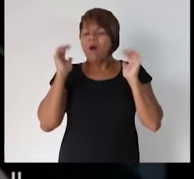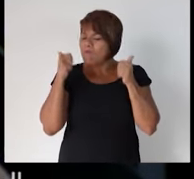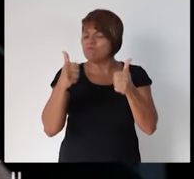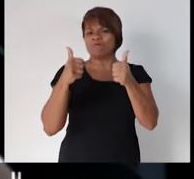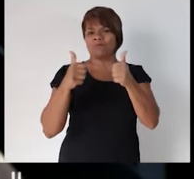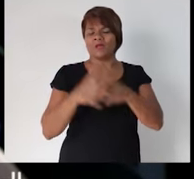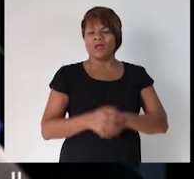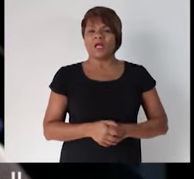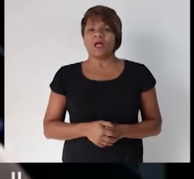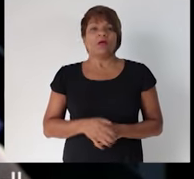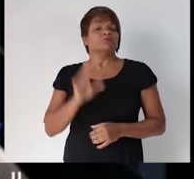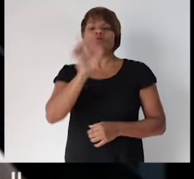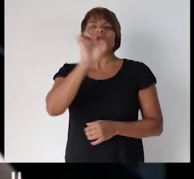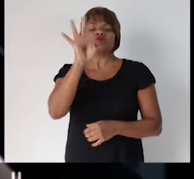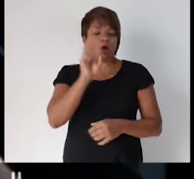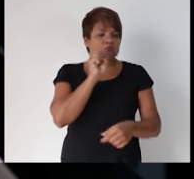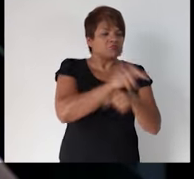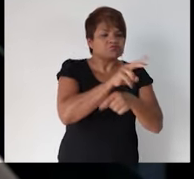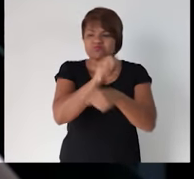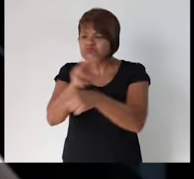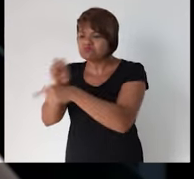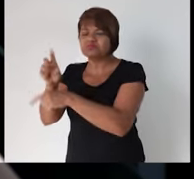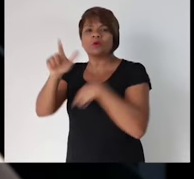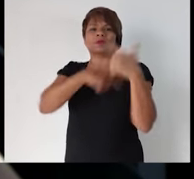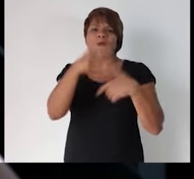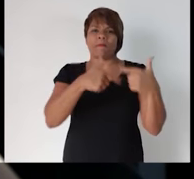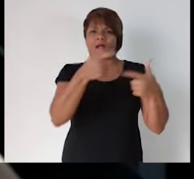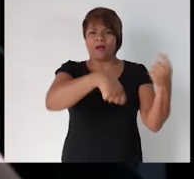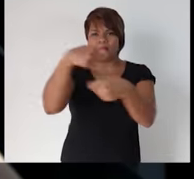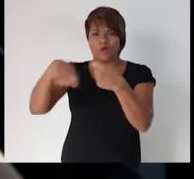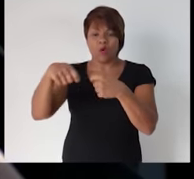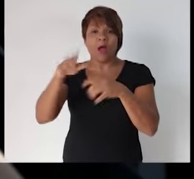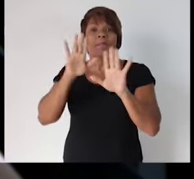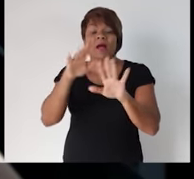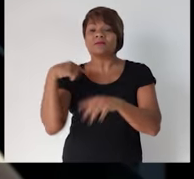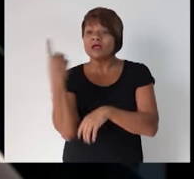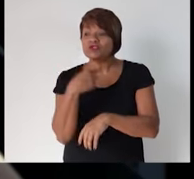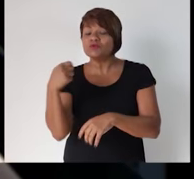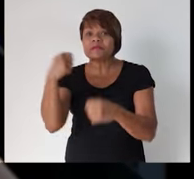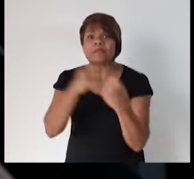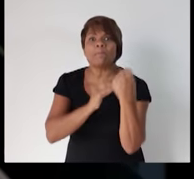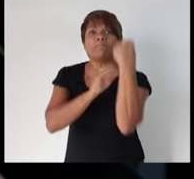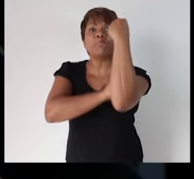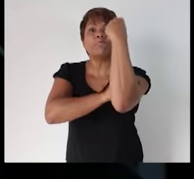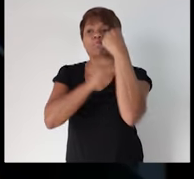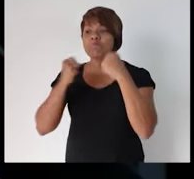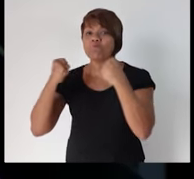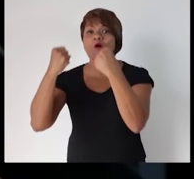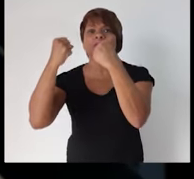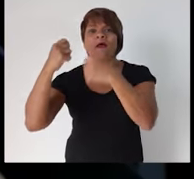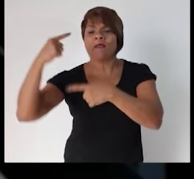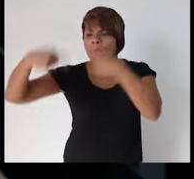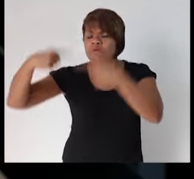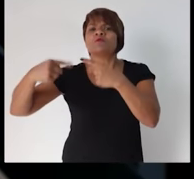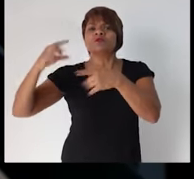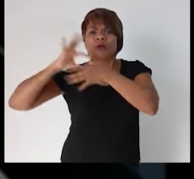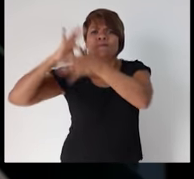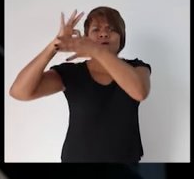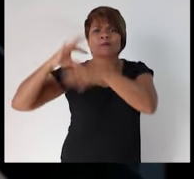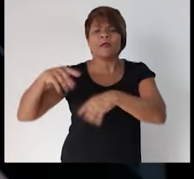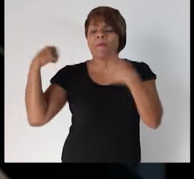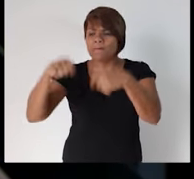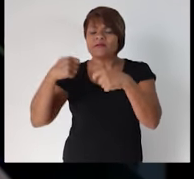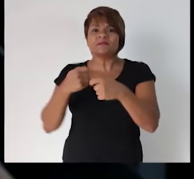Não basta nós estarmos só no mercado de trabalho, é preciso que estejamos ocupando o poder. Nós temos que, por fim,